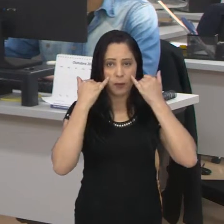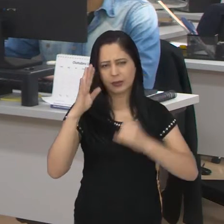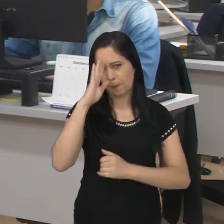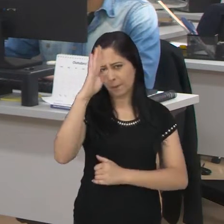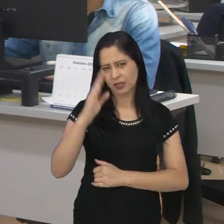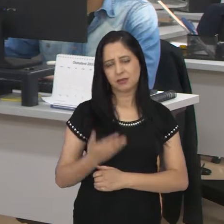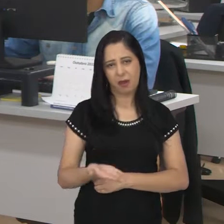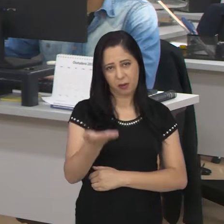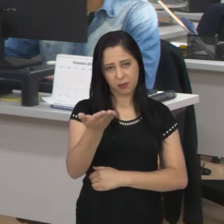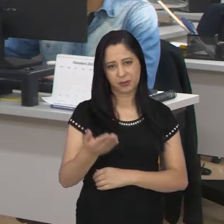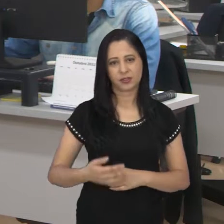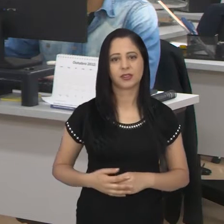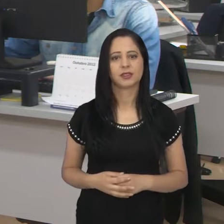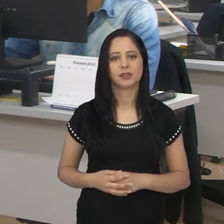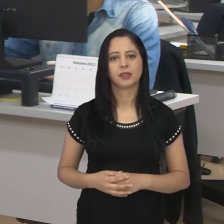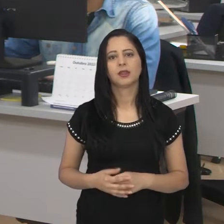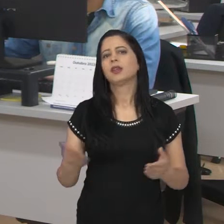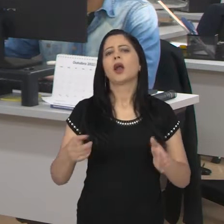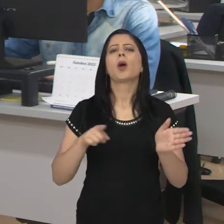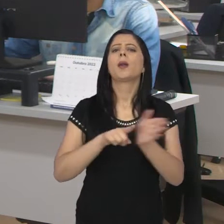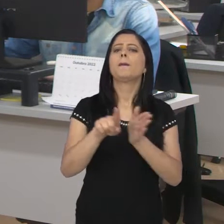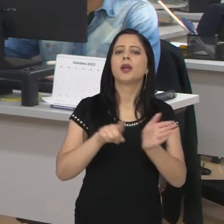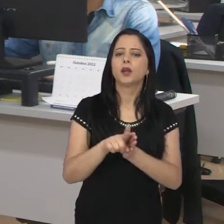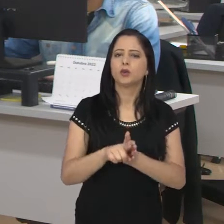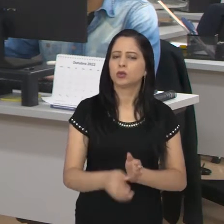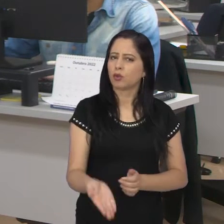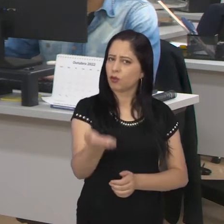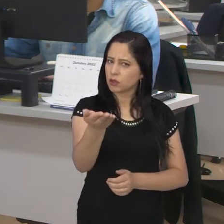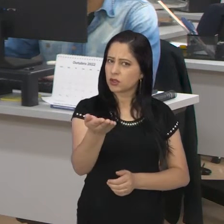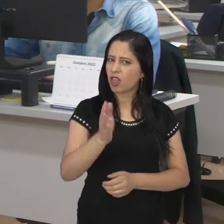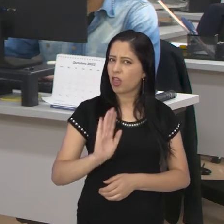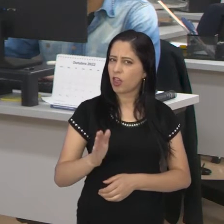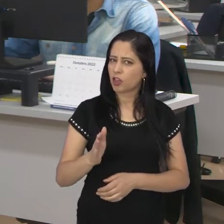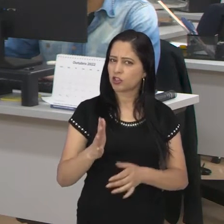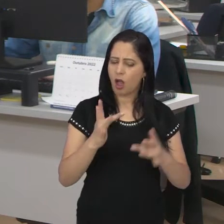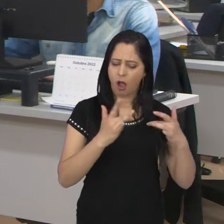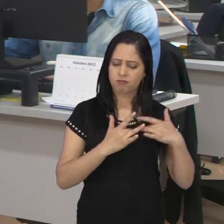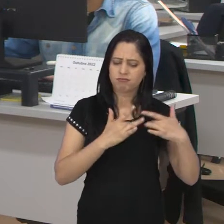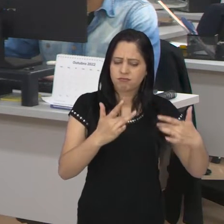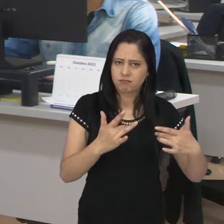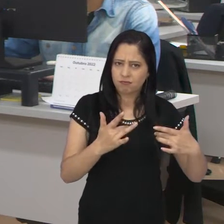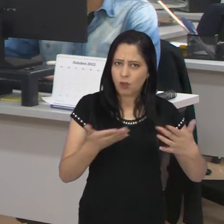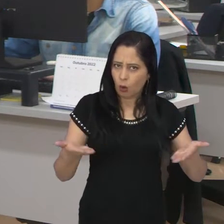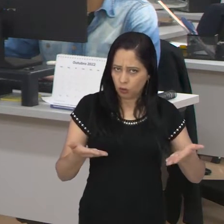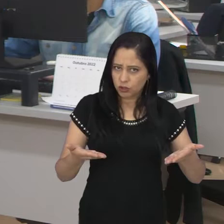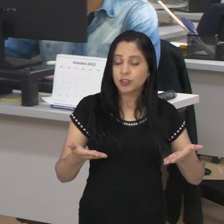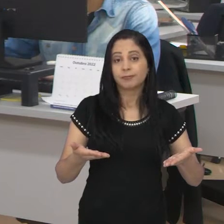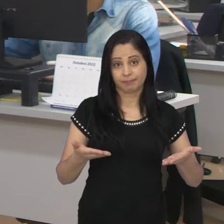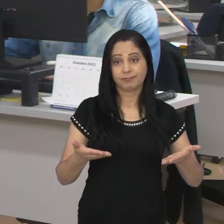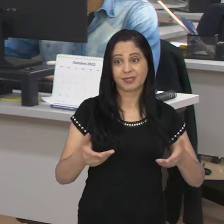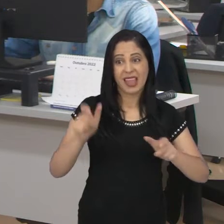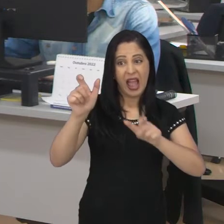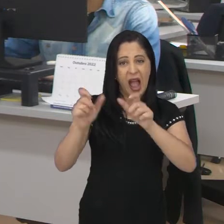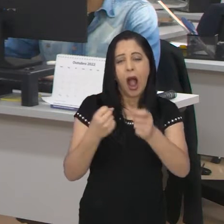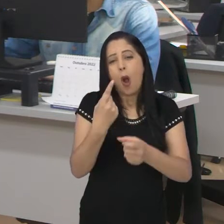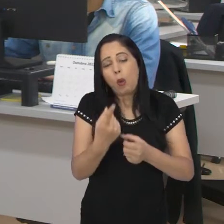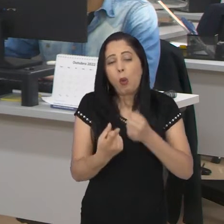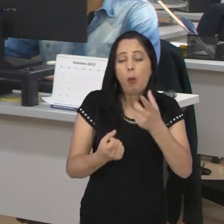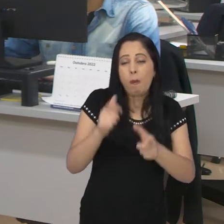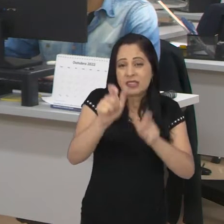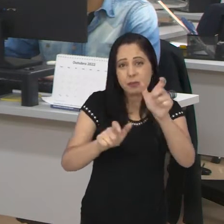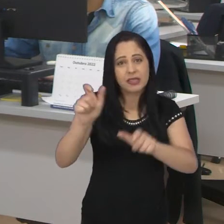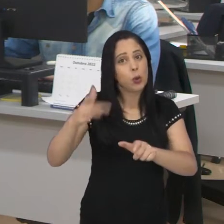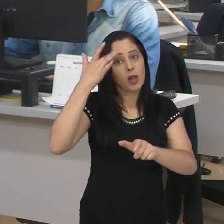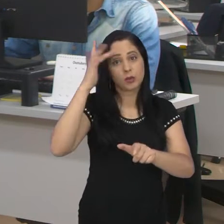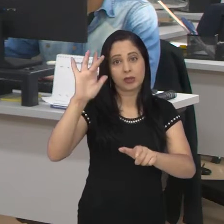José dos Campos. Eu abro o jornal com uma pergunta, hein? Você, já fez uma boa ação hoje? Bom, algumas pessoas não sabem, mas esse